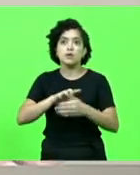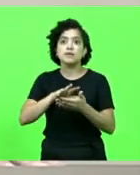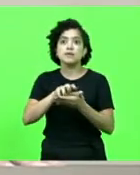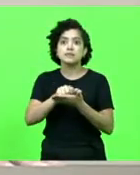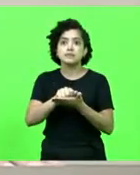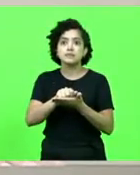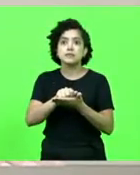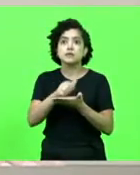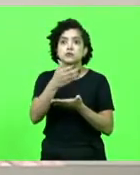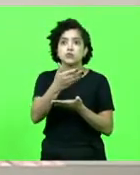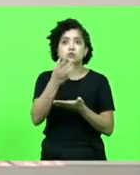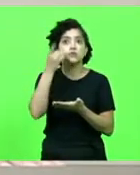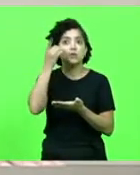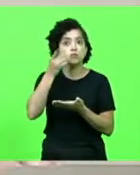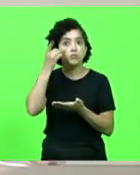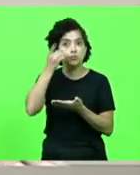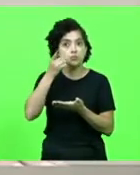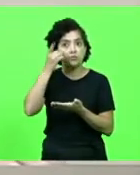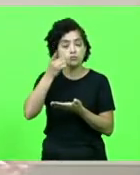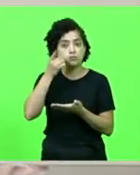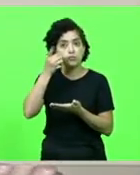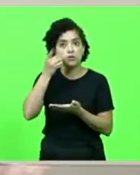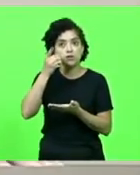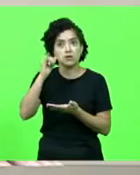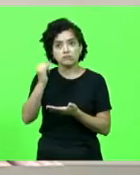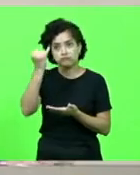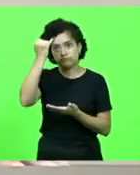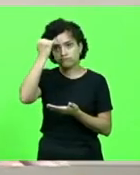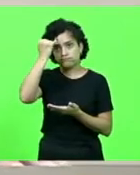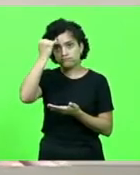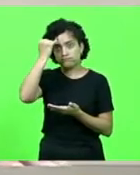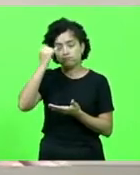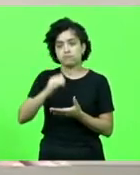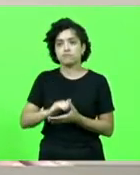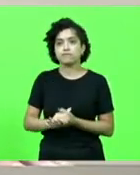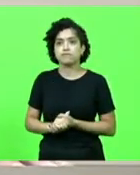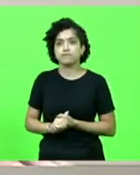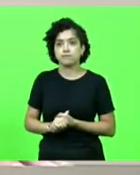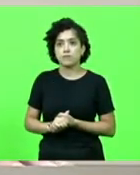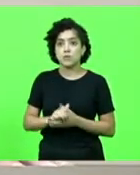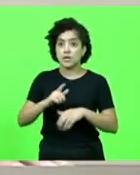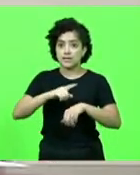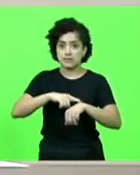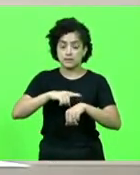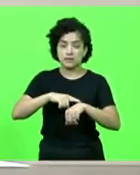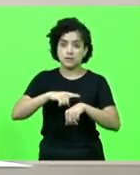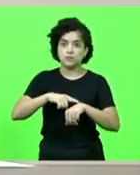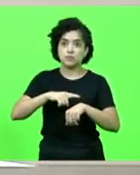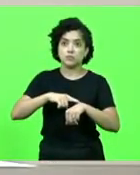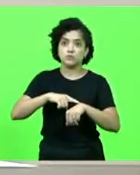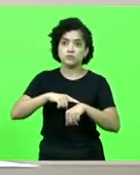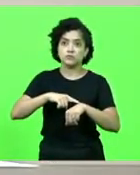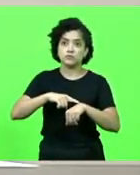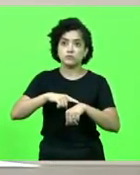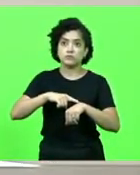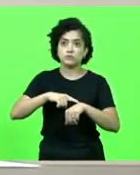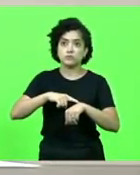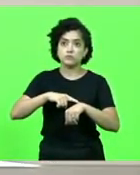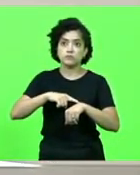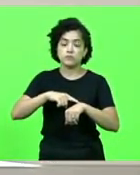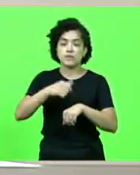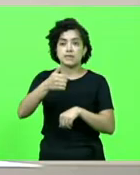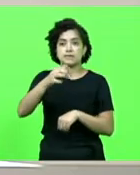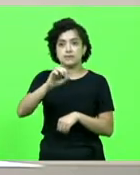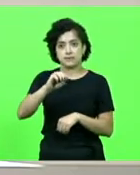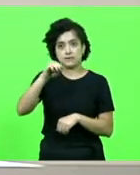falar o deputado do Jair Mioto. Vossa excelência, tem o tempo de até 10